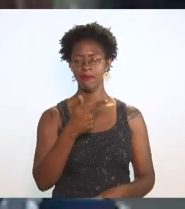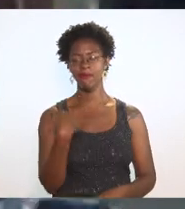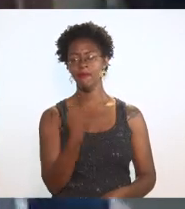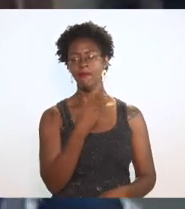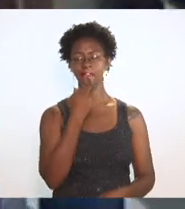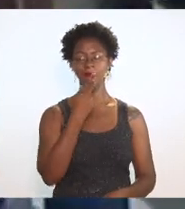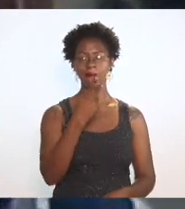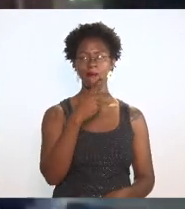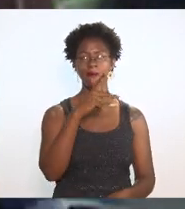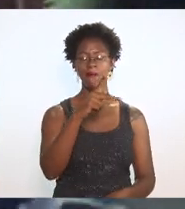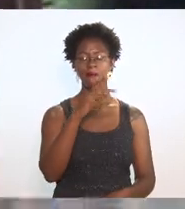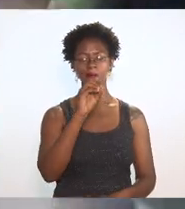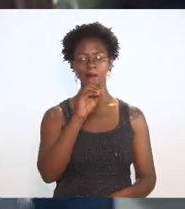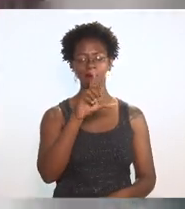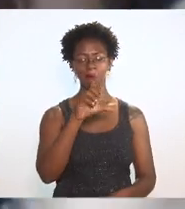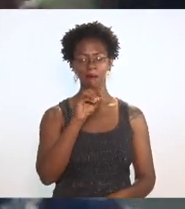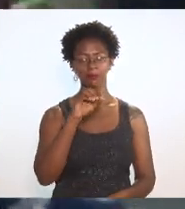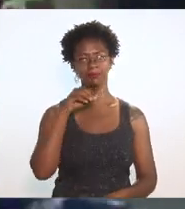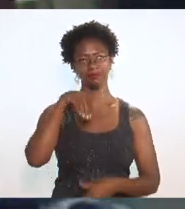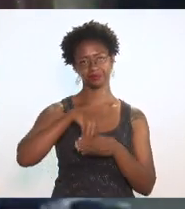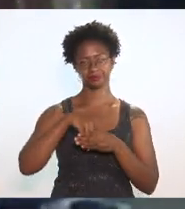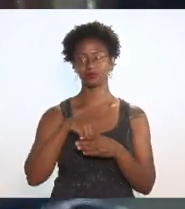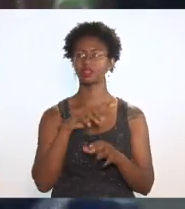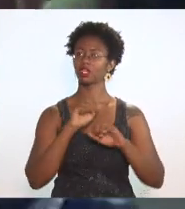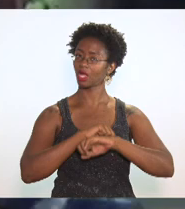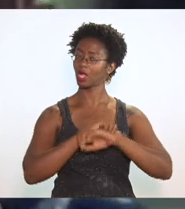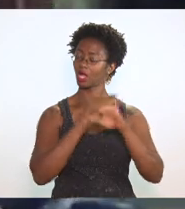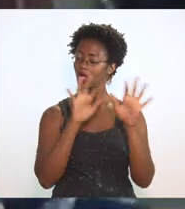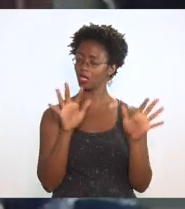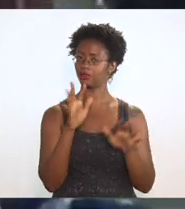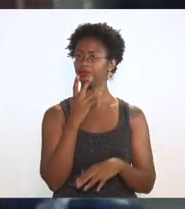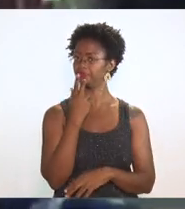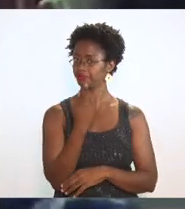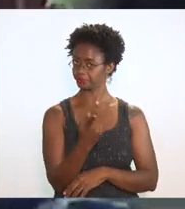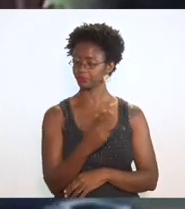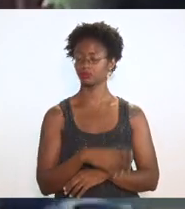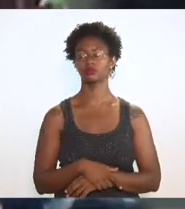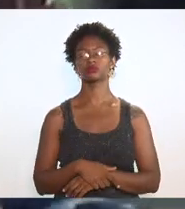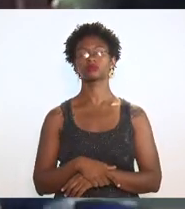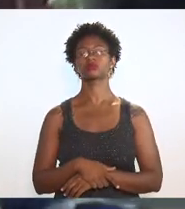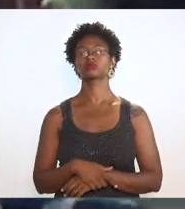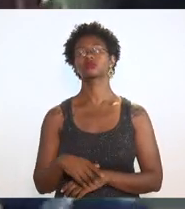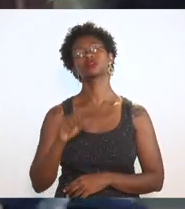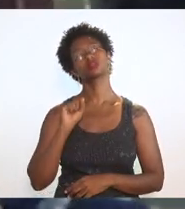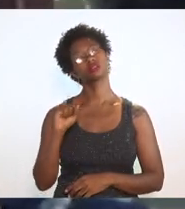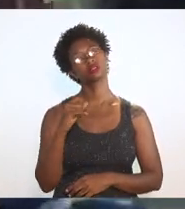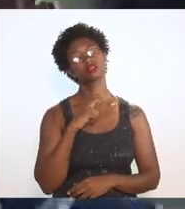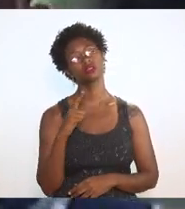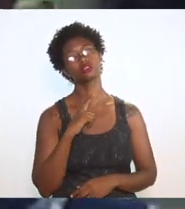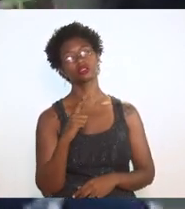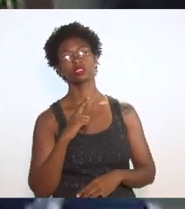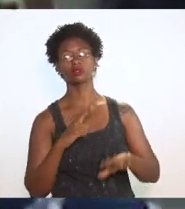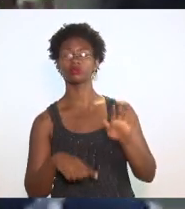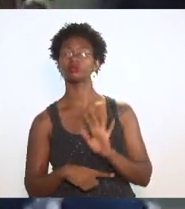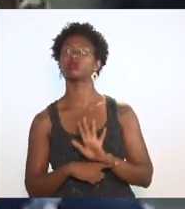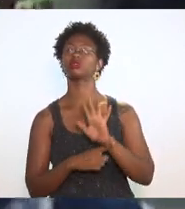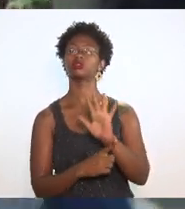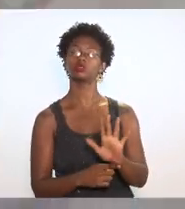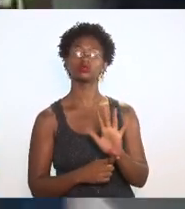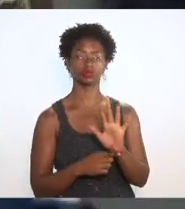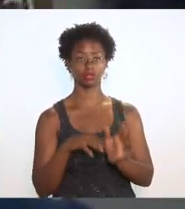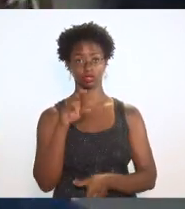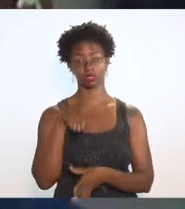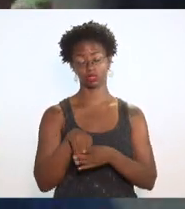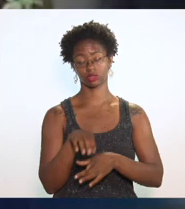palavra cola interna fica bem claro ela diz o seguinte olha se existe um benefício fiscal reinstituído nesse estado